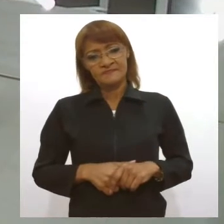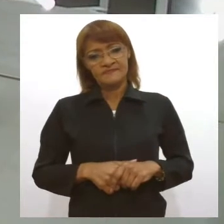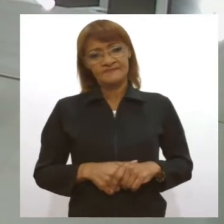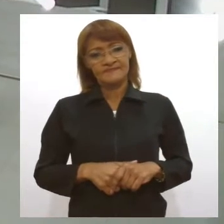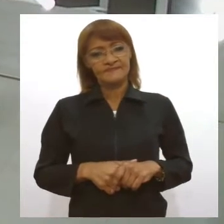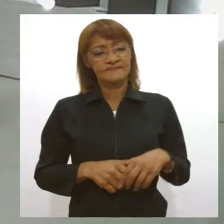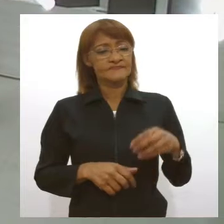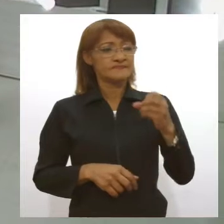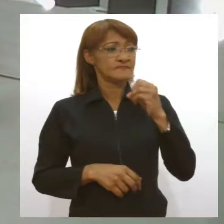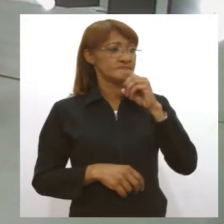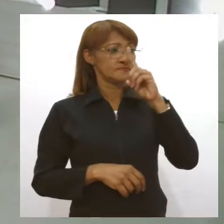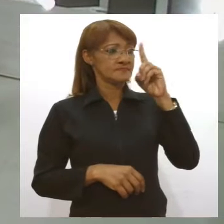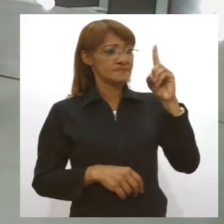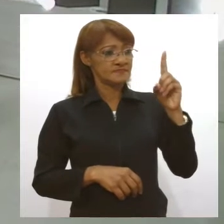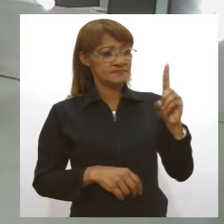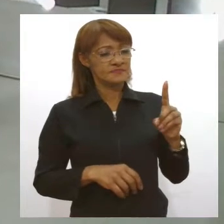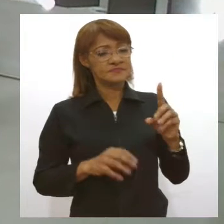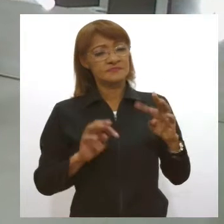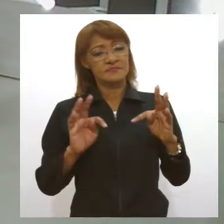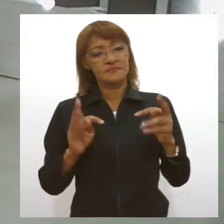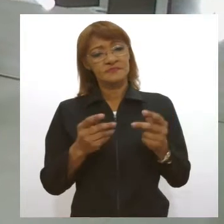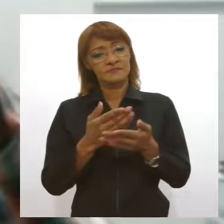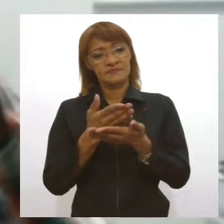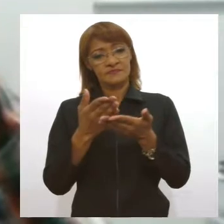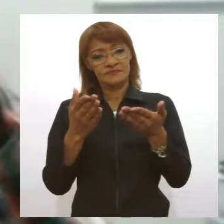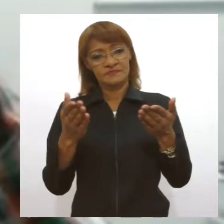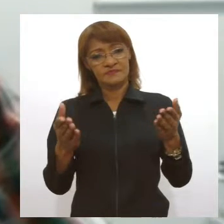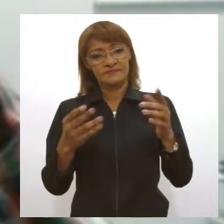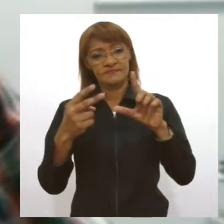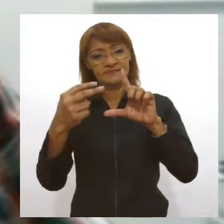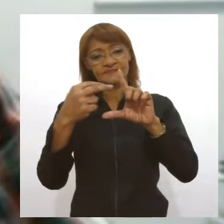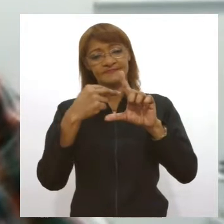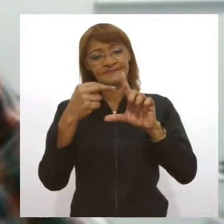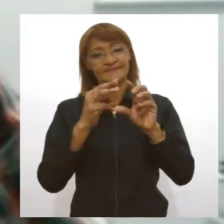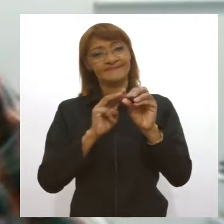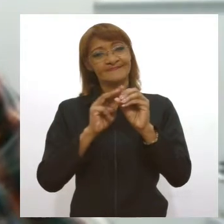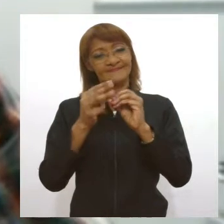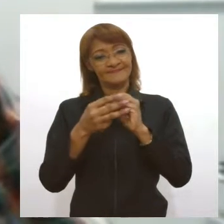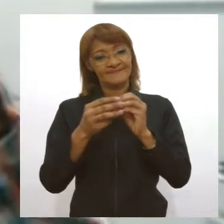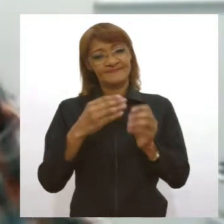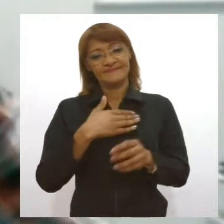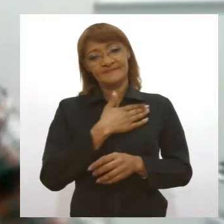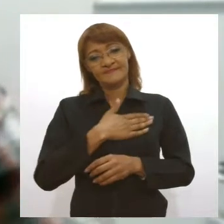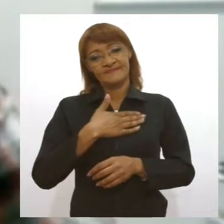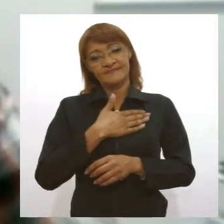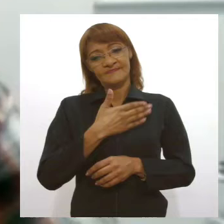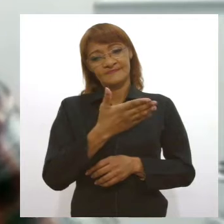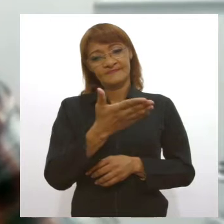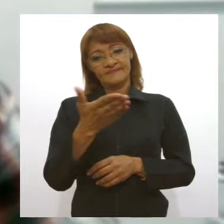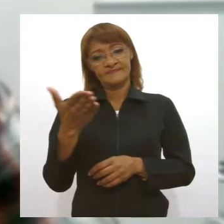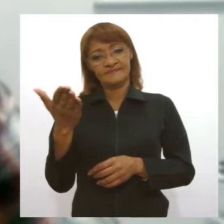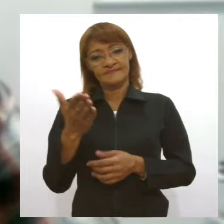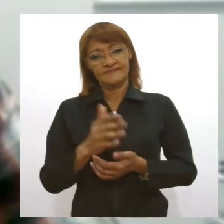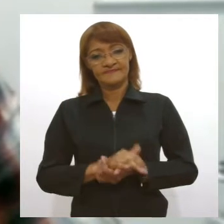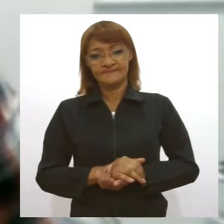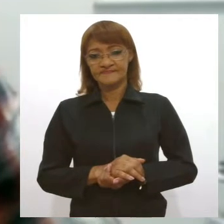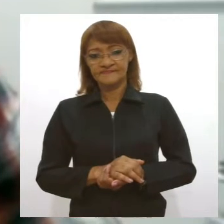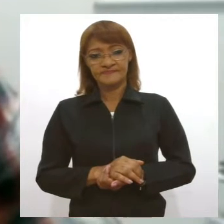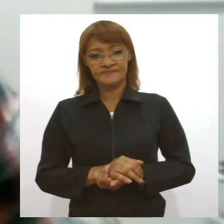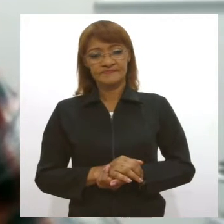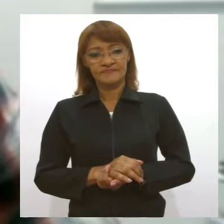bom dia, bom dia a todos que nos assistem através da TV A Lese. A satisfação estar aqui com vocês. Exatamente isso.